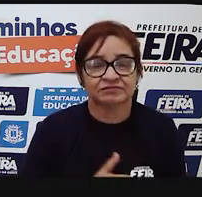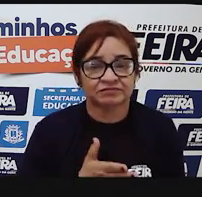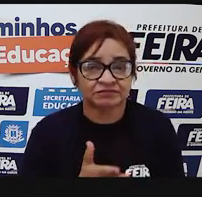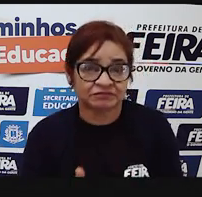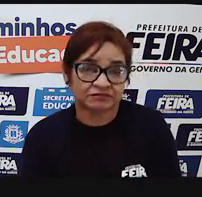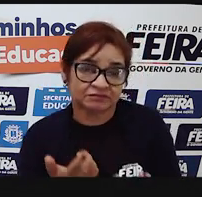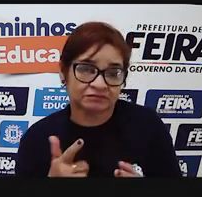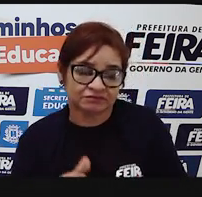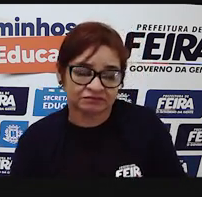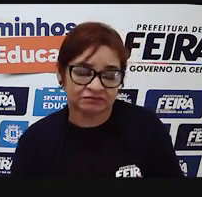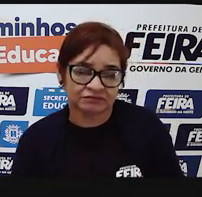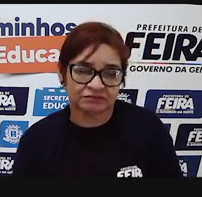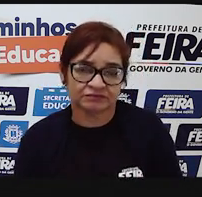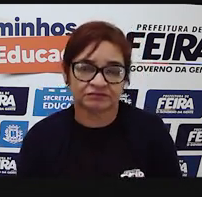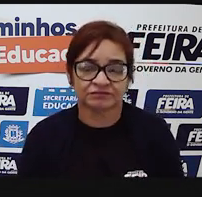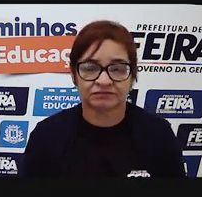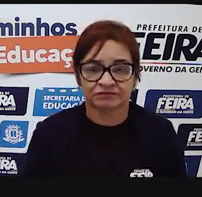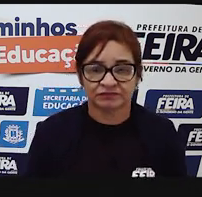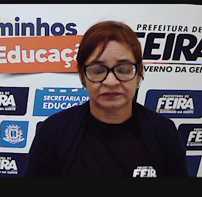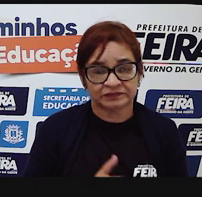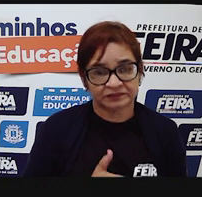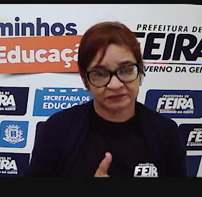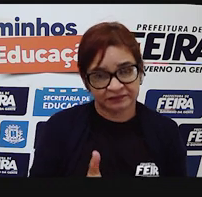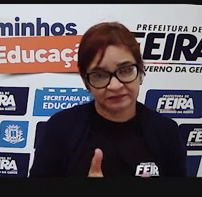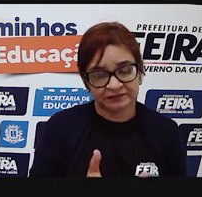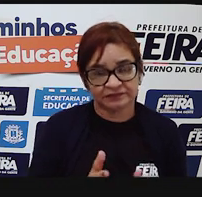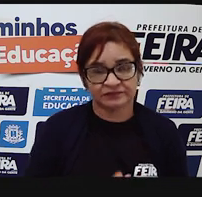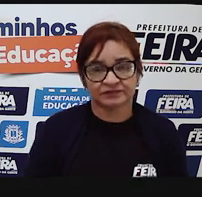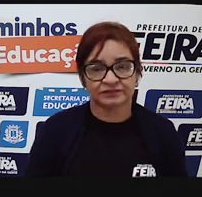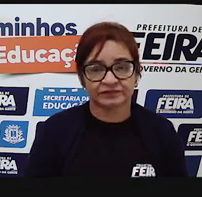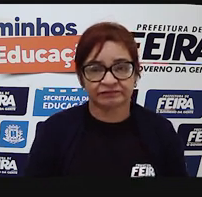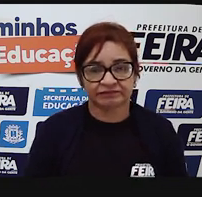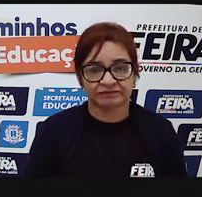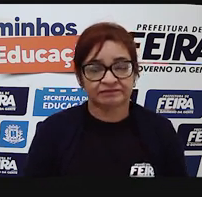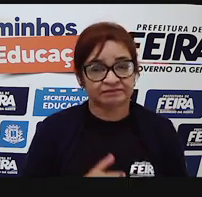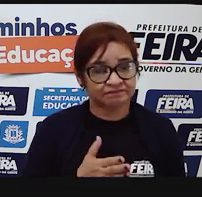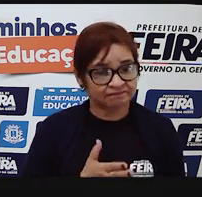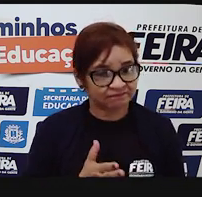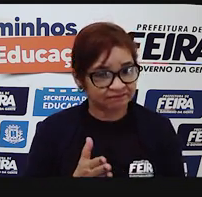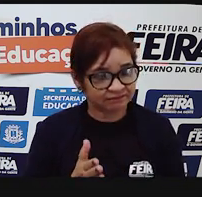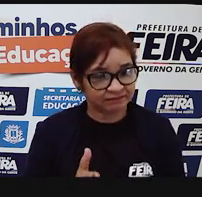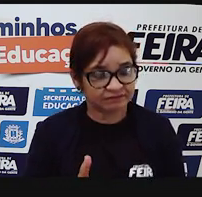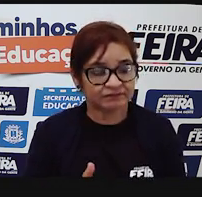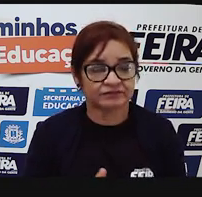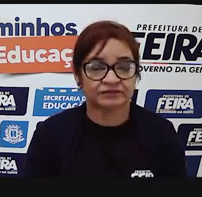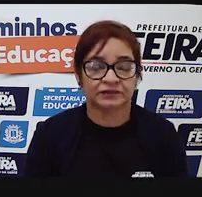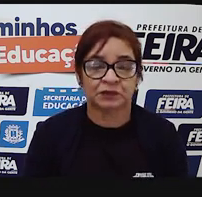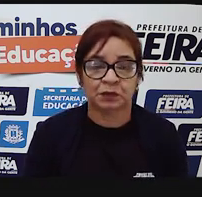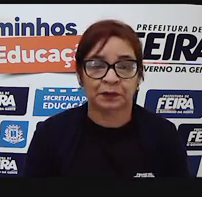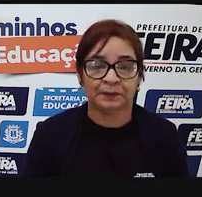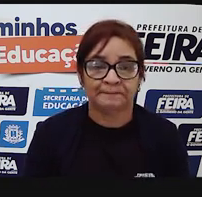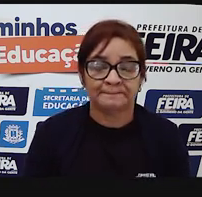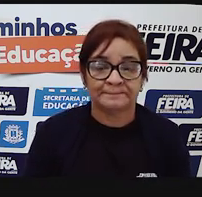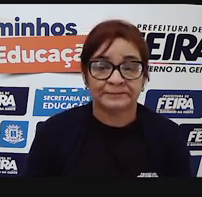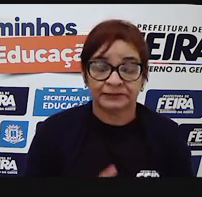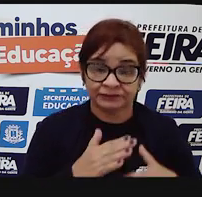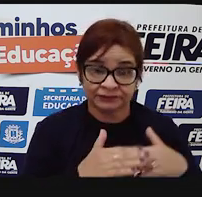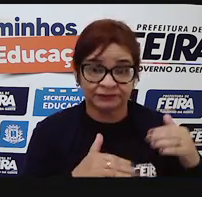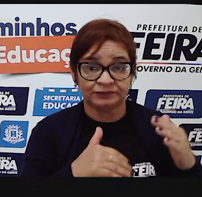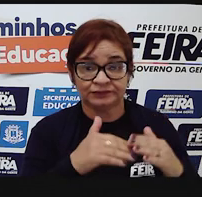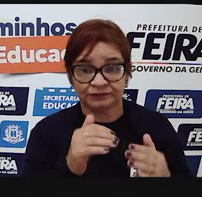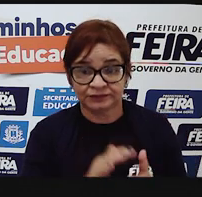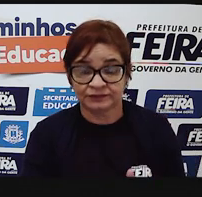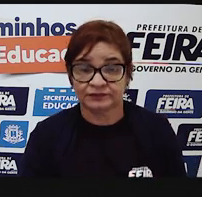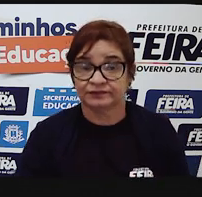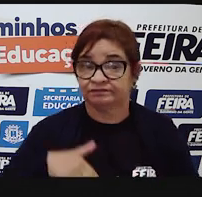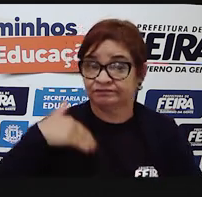seguir ou não, esse caminho. Que é um caminho, é uma profissão que tem